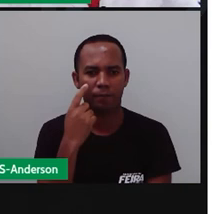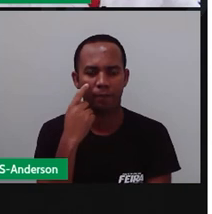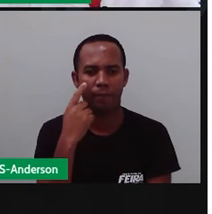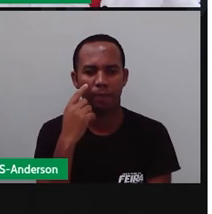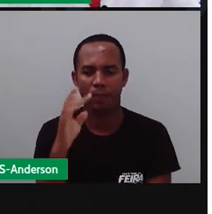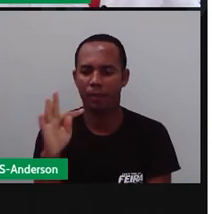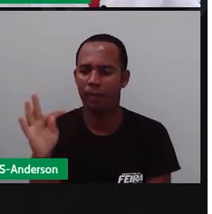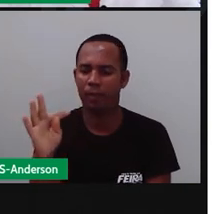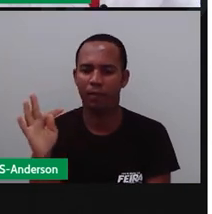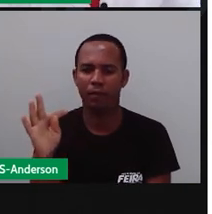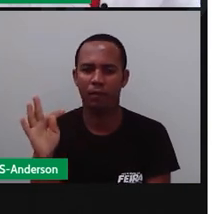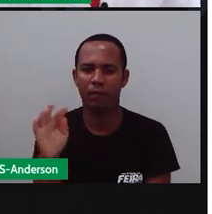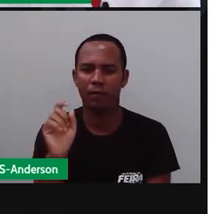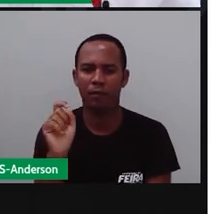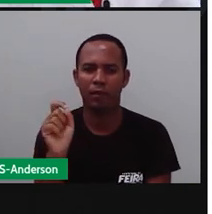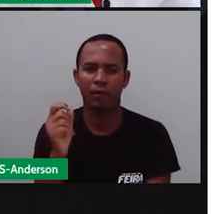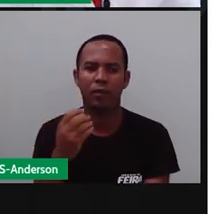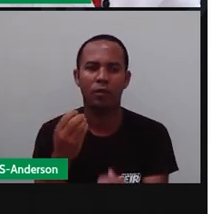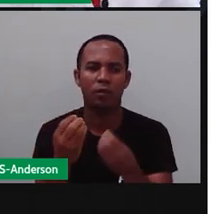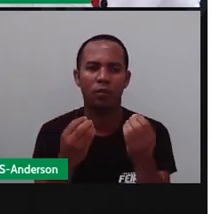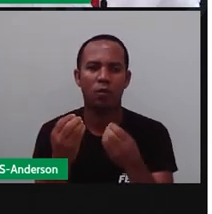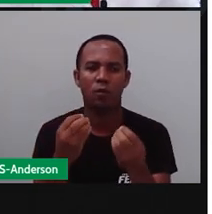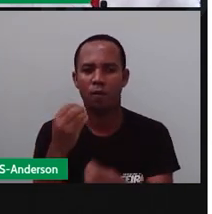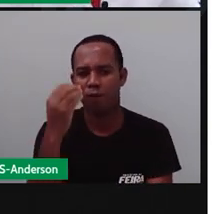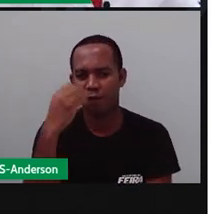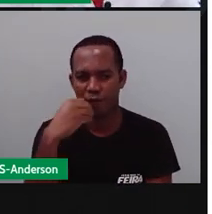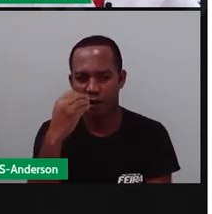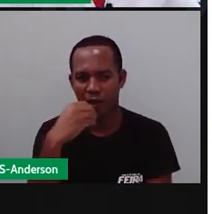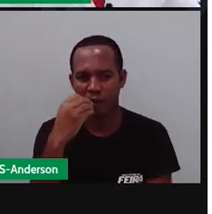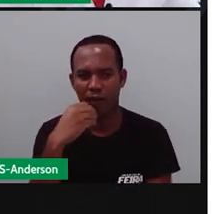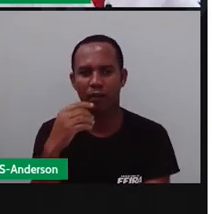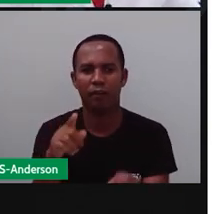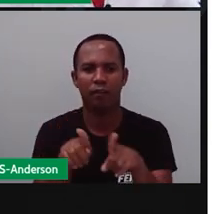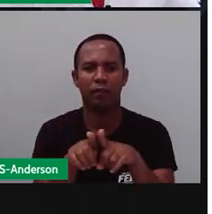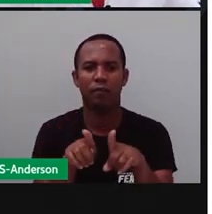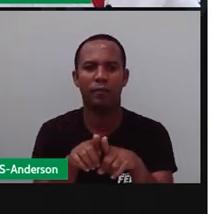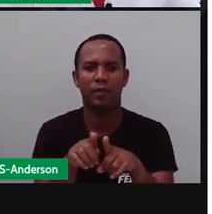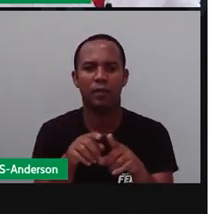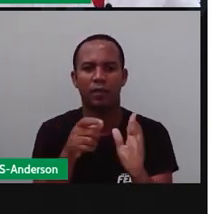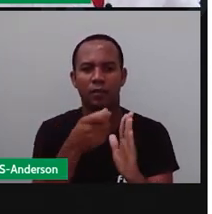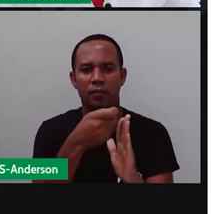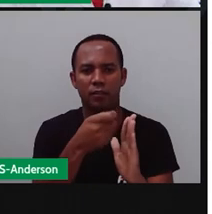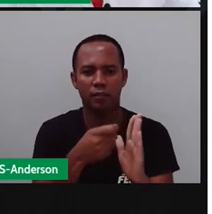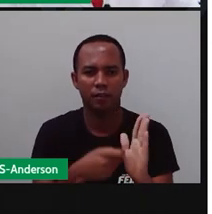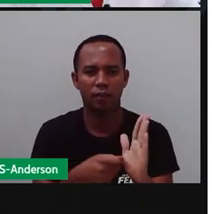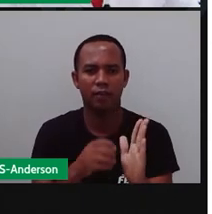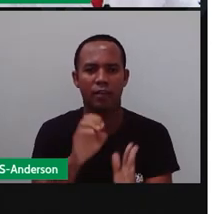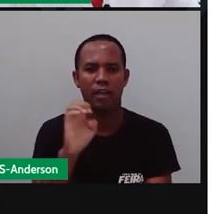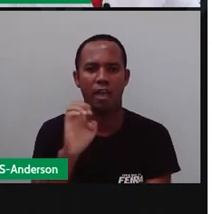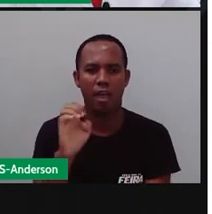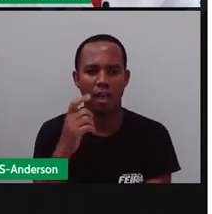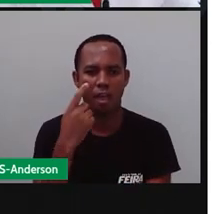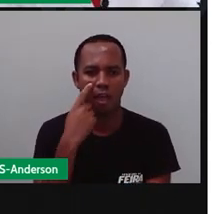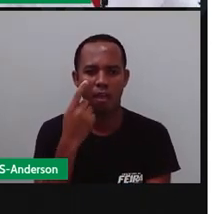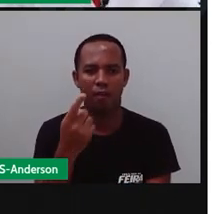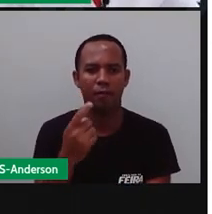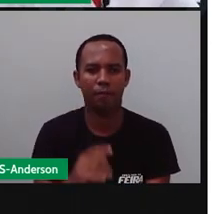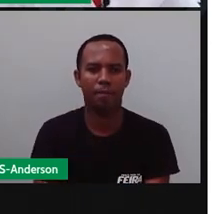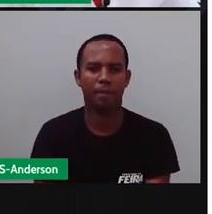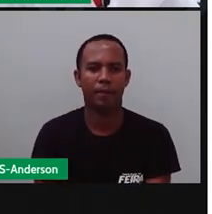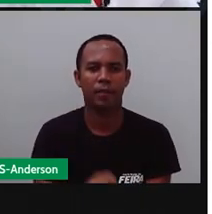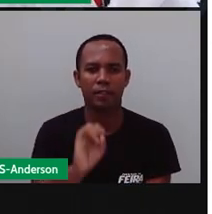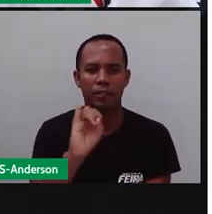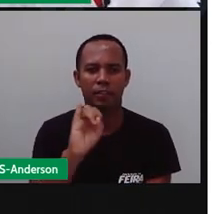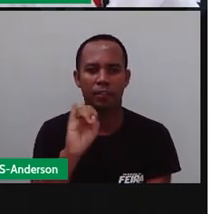sílaba átona. É uma sílaba fraca. e por isso eu vou escrever E e vou pronunciar o quê? O I.